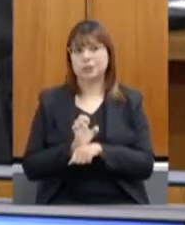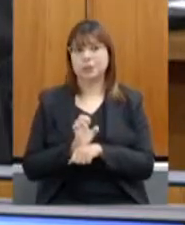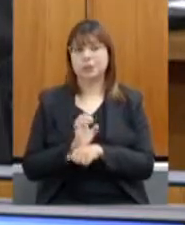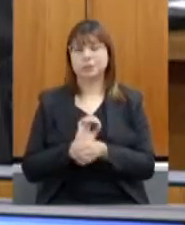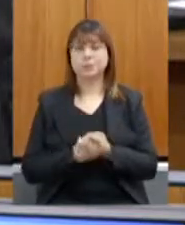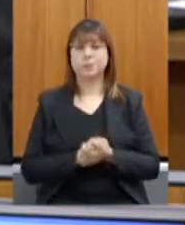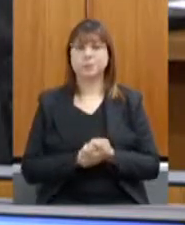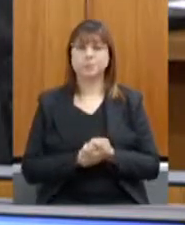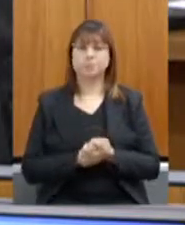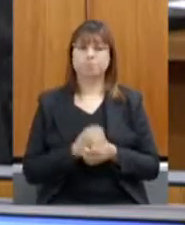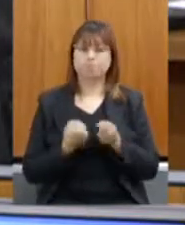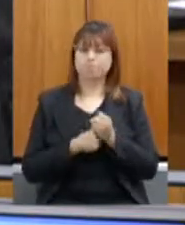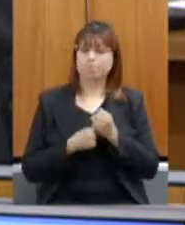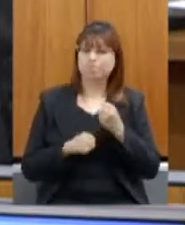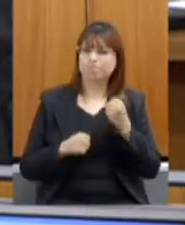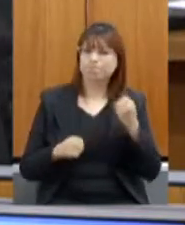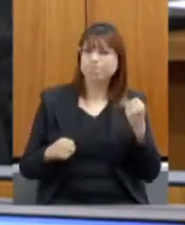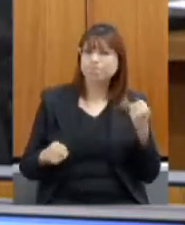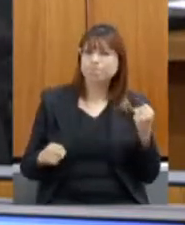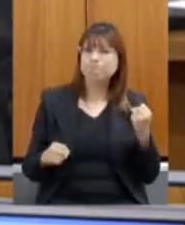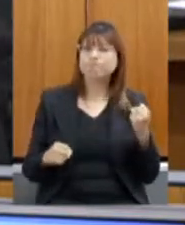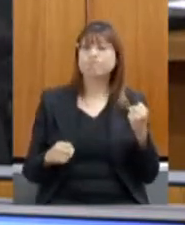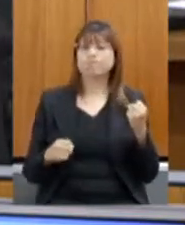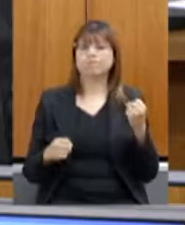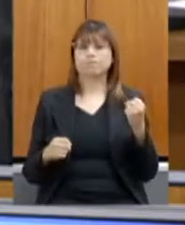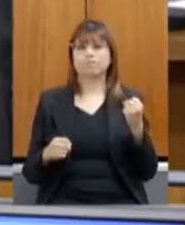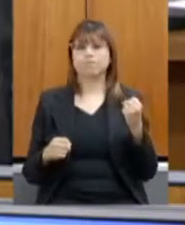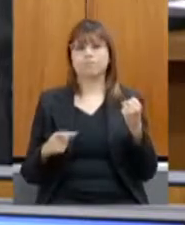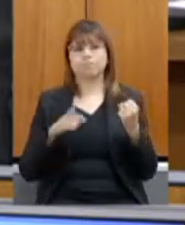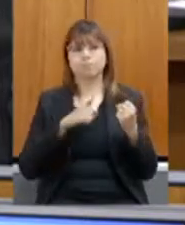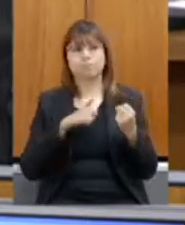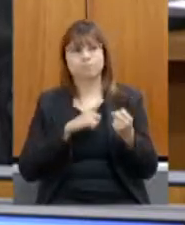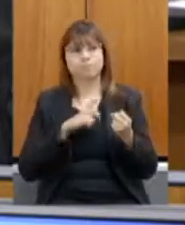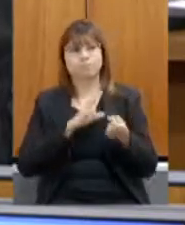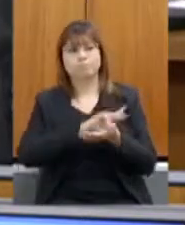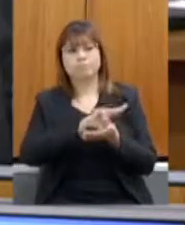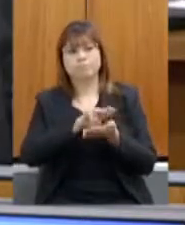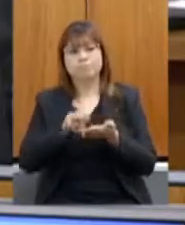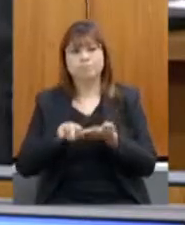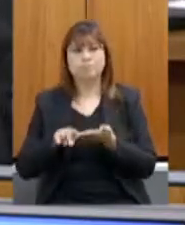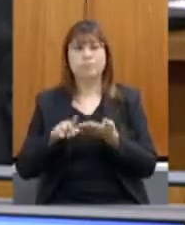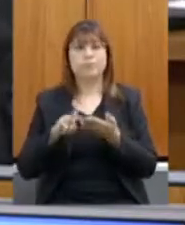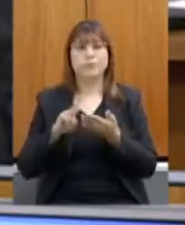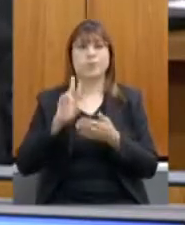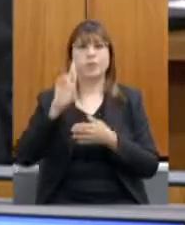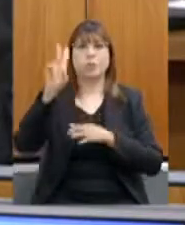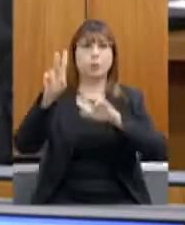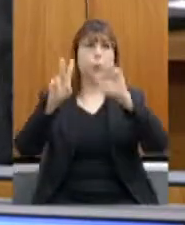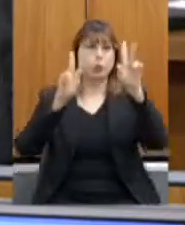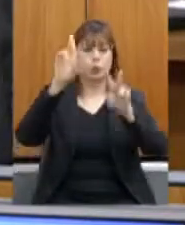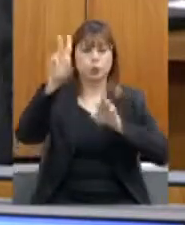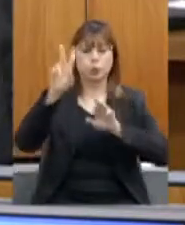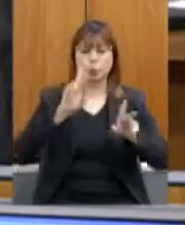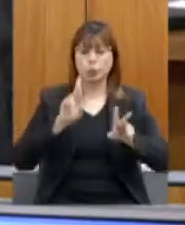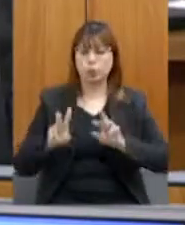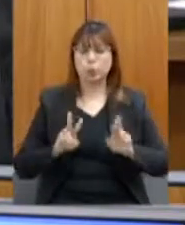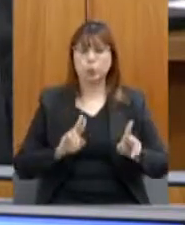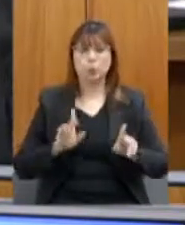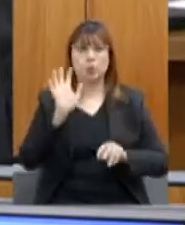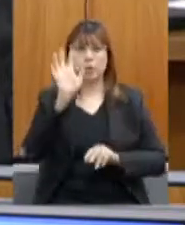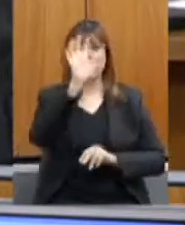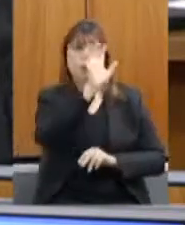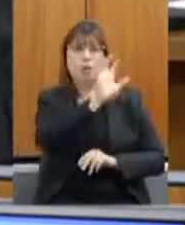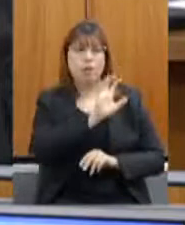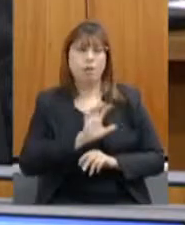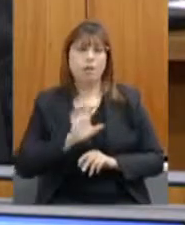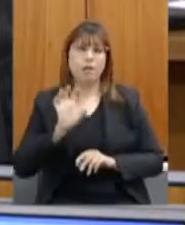gigantescas com realidades tão diferentes de norte a sul leste a oeste e a gente sabe